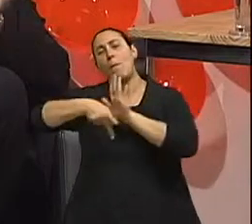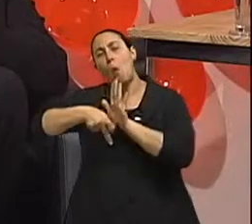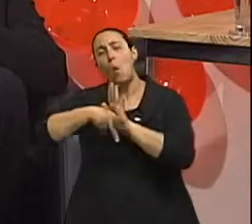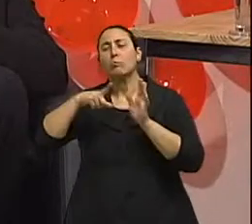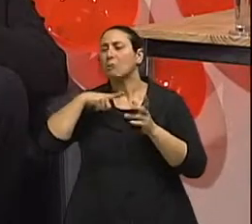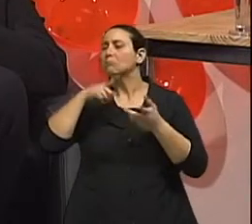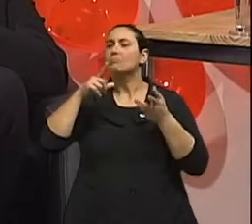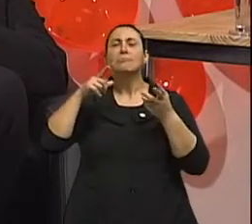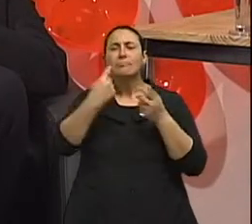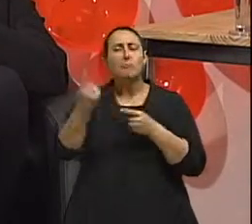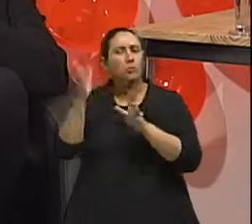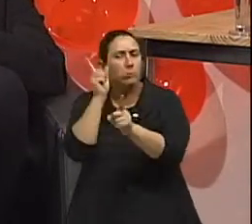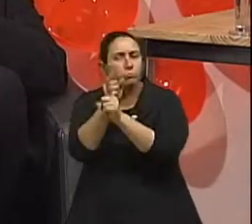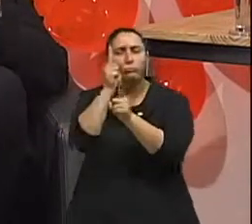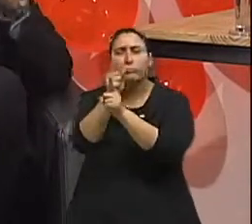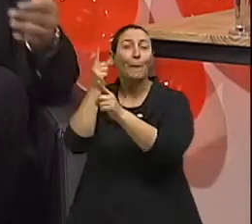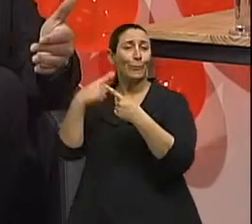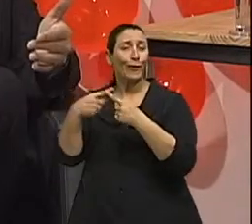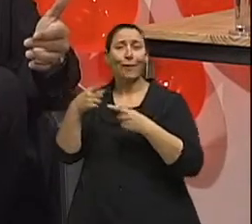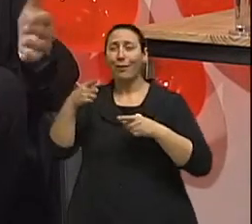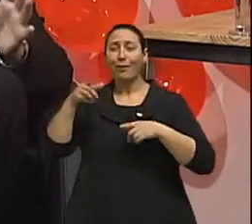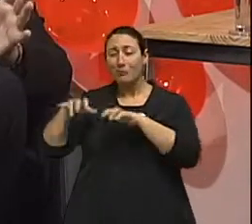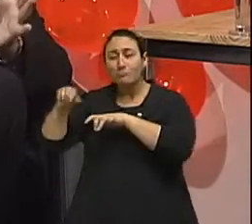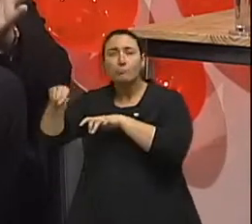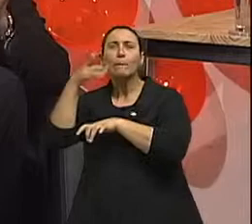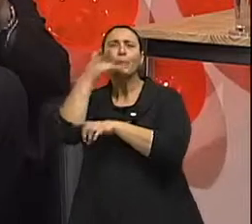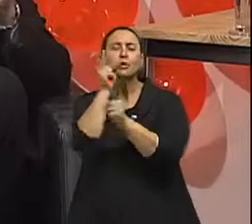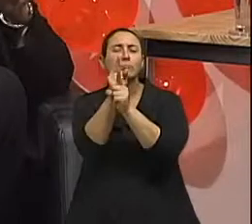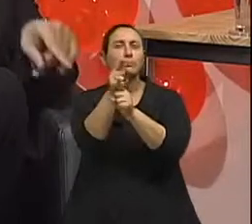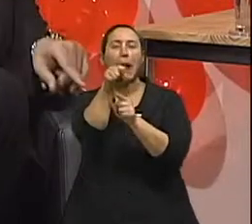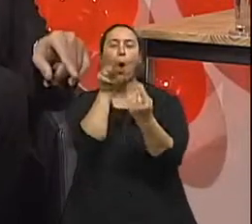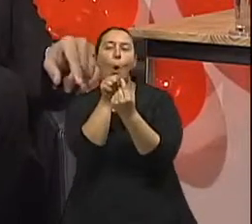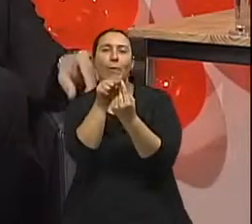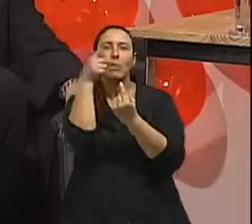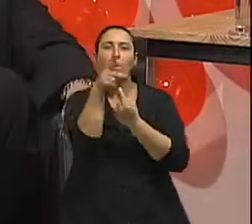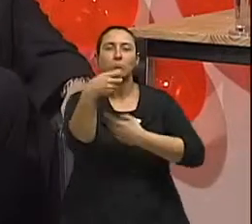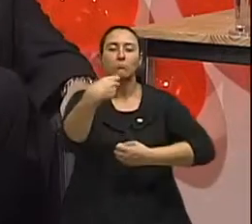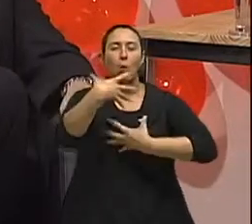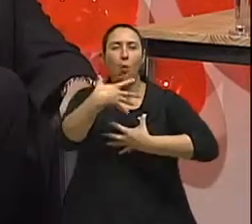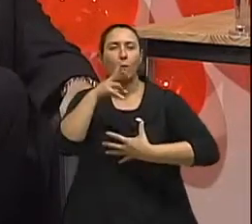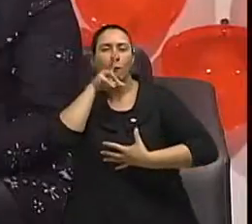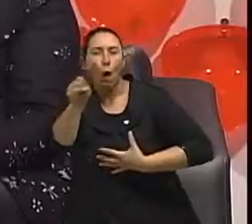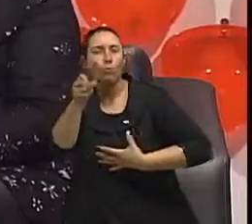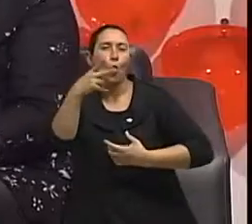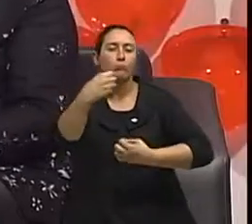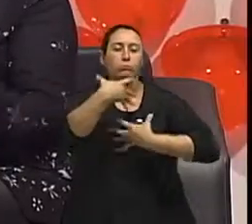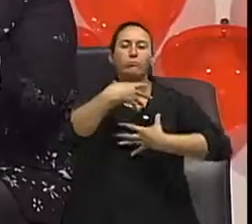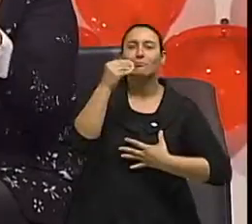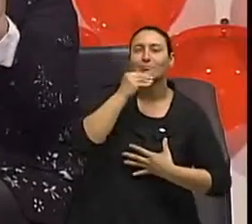já são identificadas pela medicina, para que a gente realmente possa utilizar o tratamento mais pertinente para cada caso. Claro.